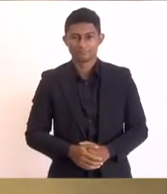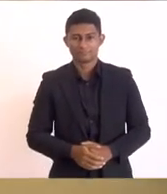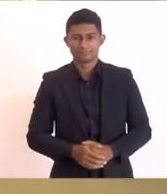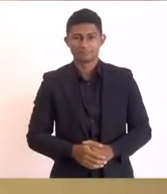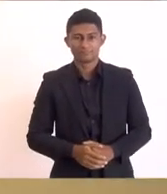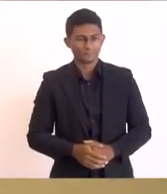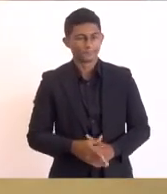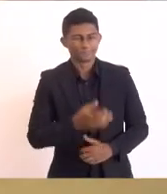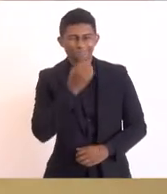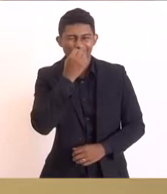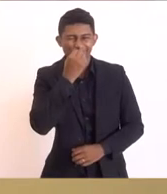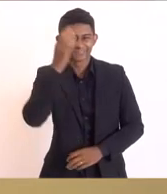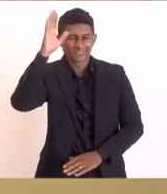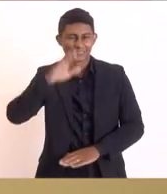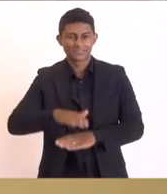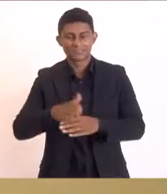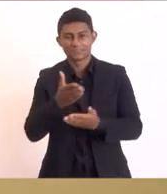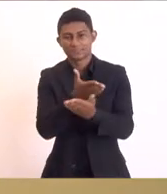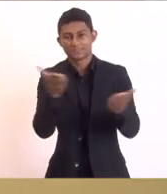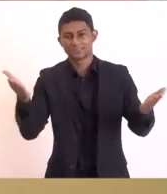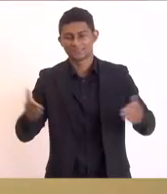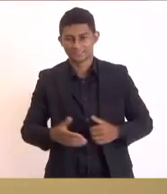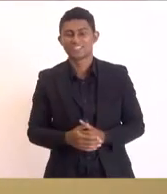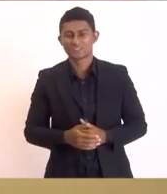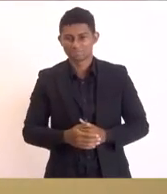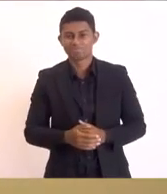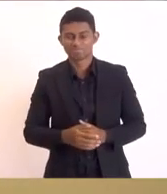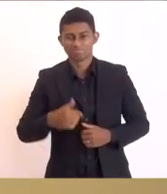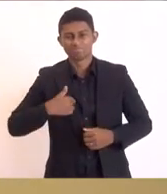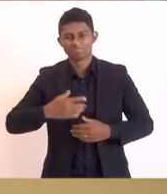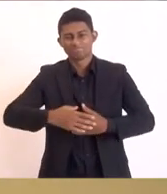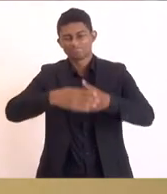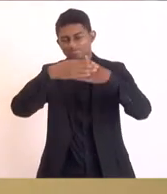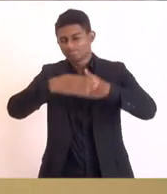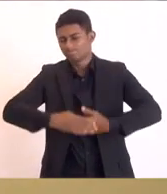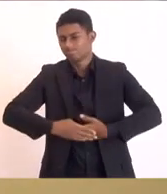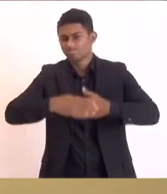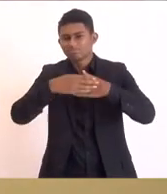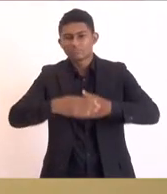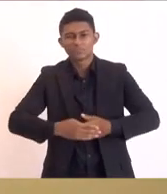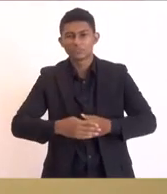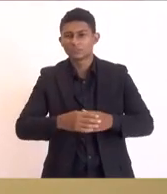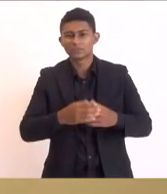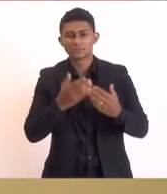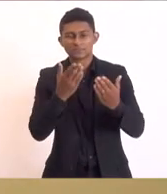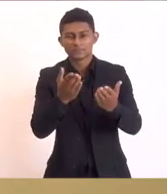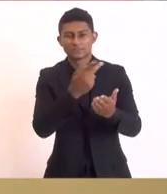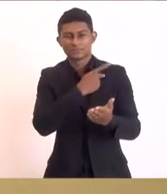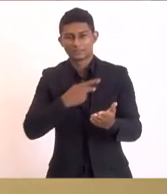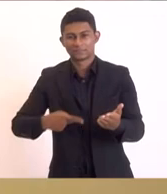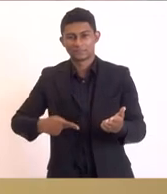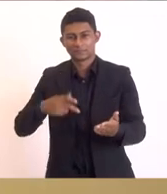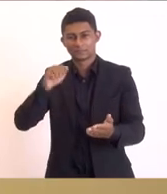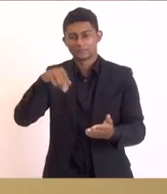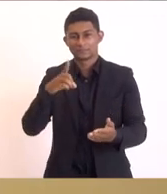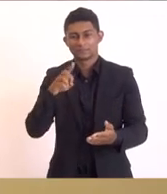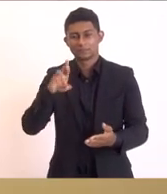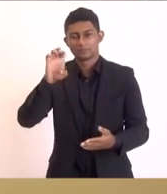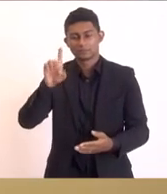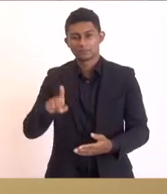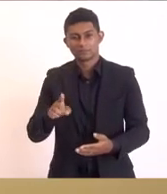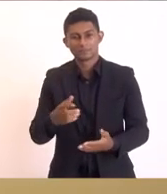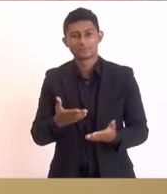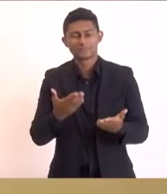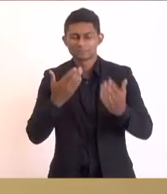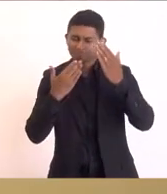Boa tarde a todos e a todas saudar aqui no presidente André Siciliano agradecer